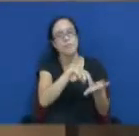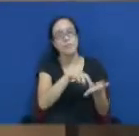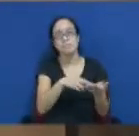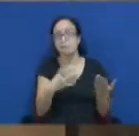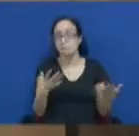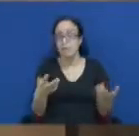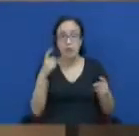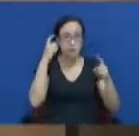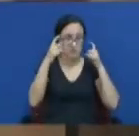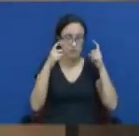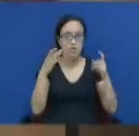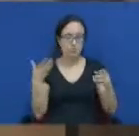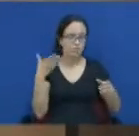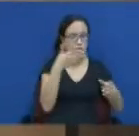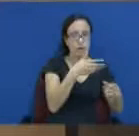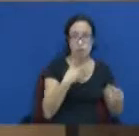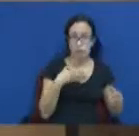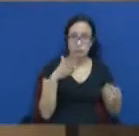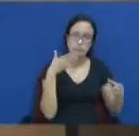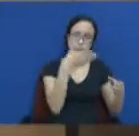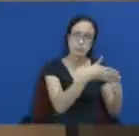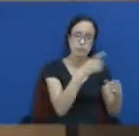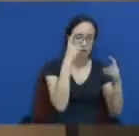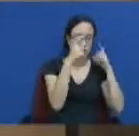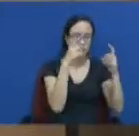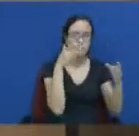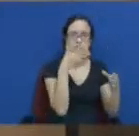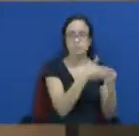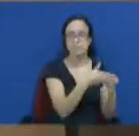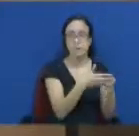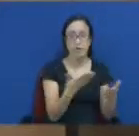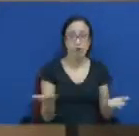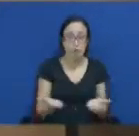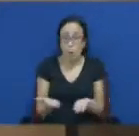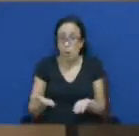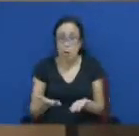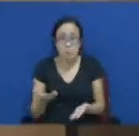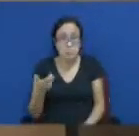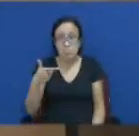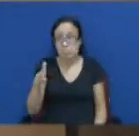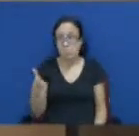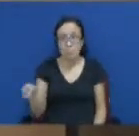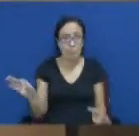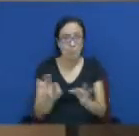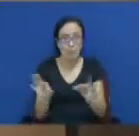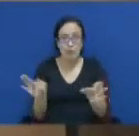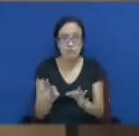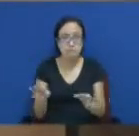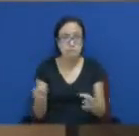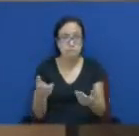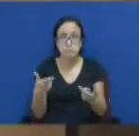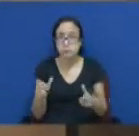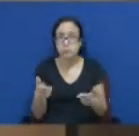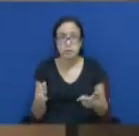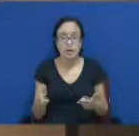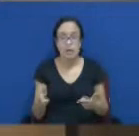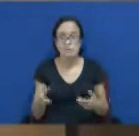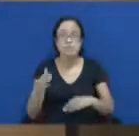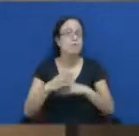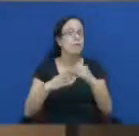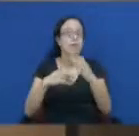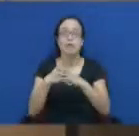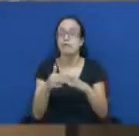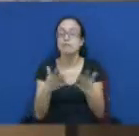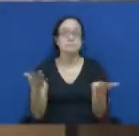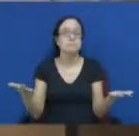mais informações sobre o resultado, sobre a produção que essa Comissão teve. E nós precisamos